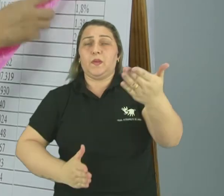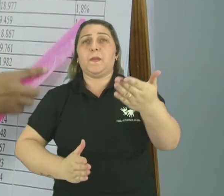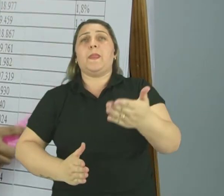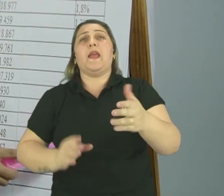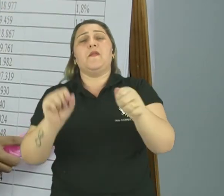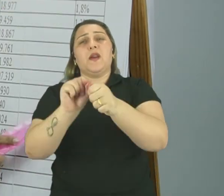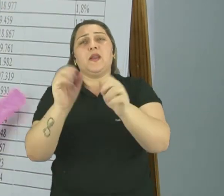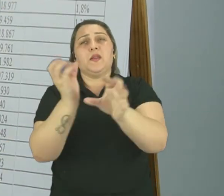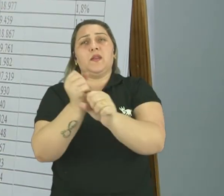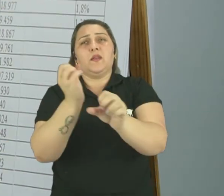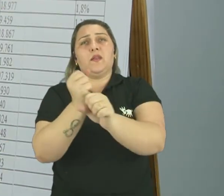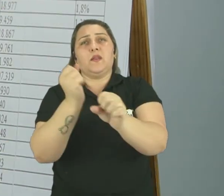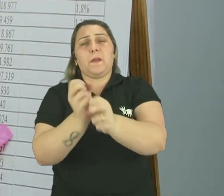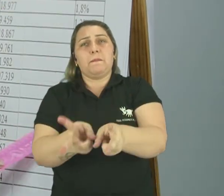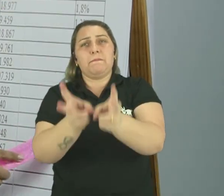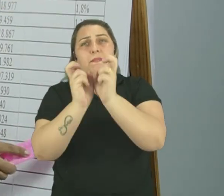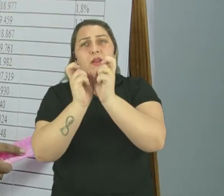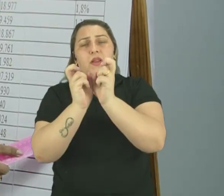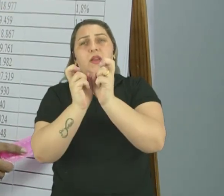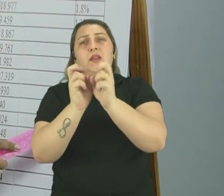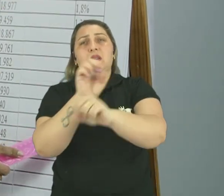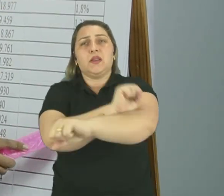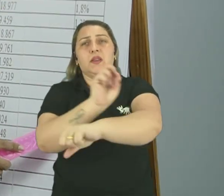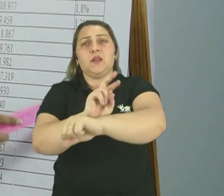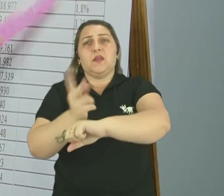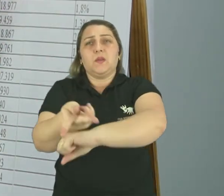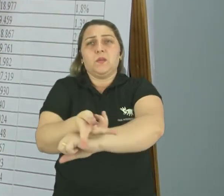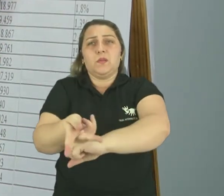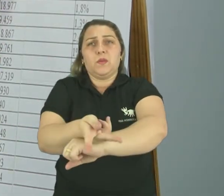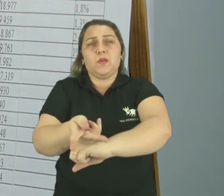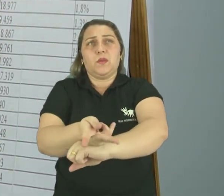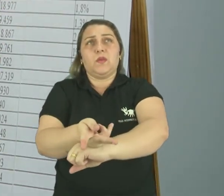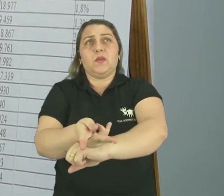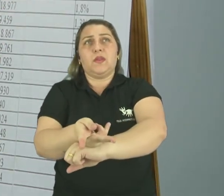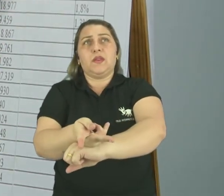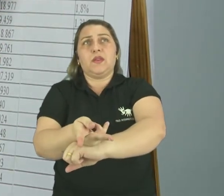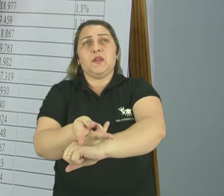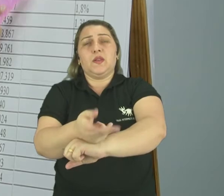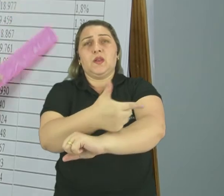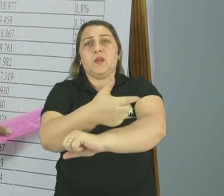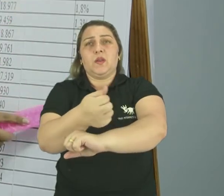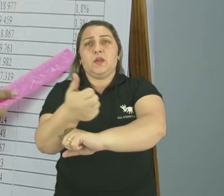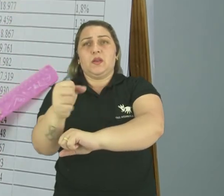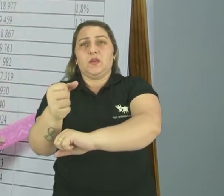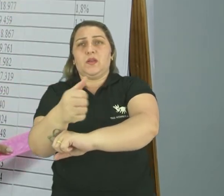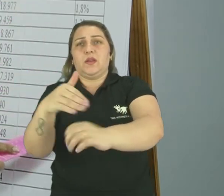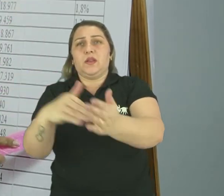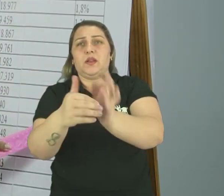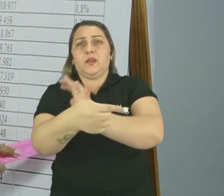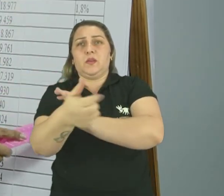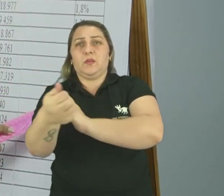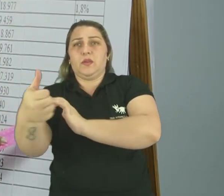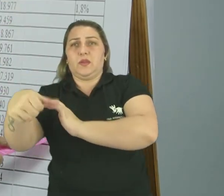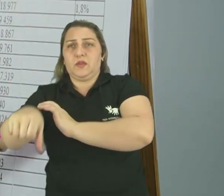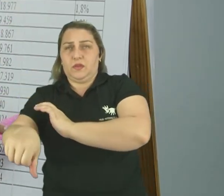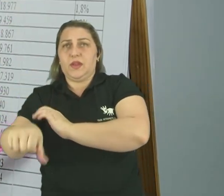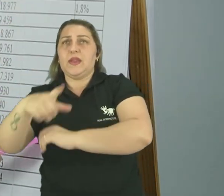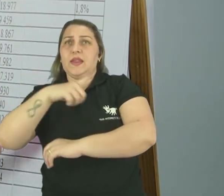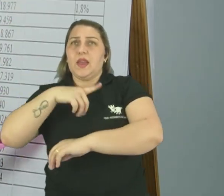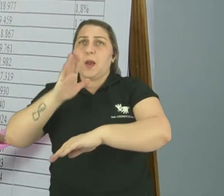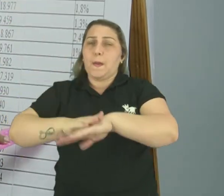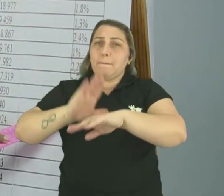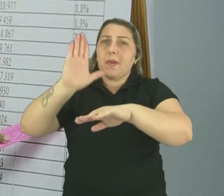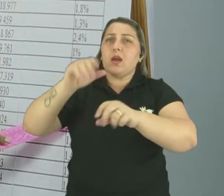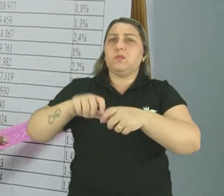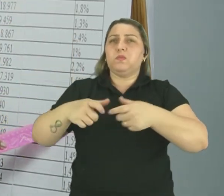fazendo esse cálculo Percebeu-se que Santa Rosa do Porus Entre esses anos 2018 e 2019 Foi o que teve